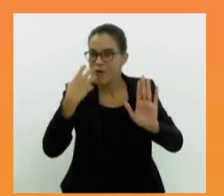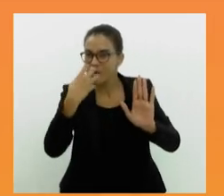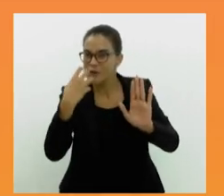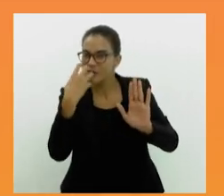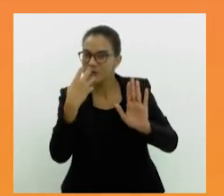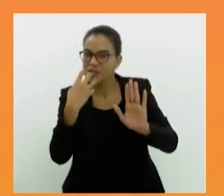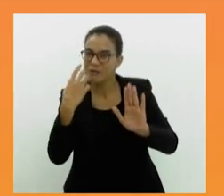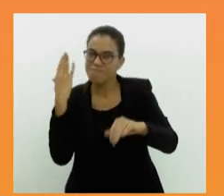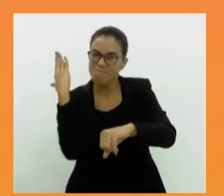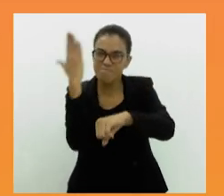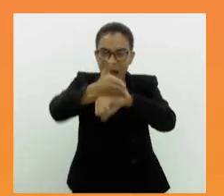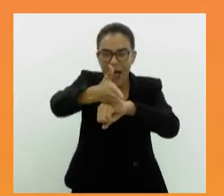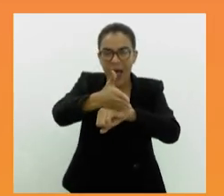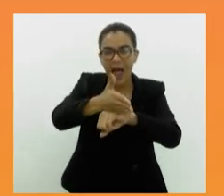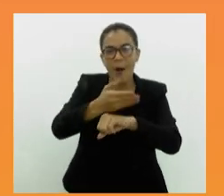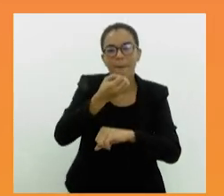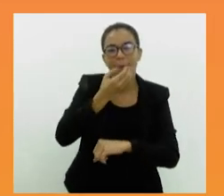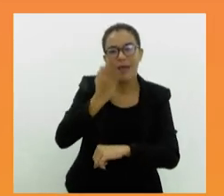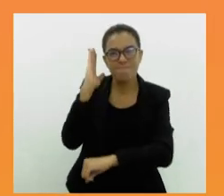e do mal,